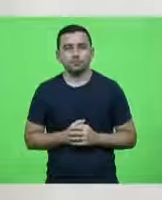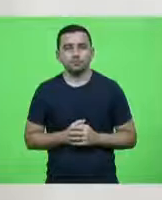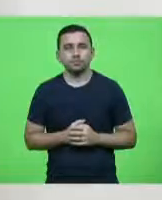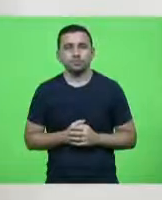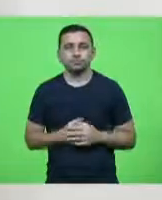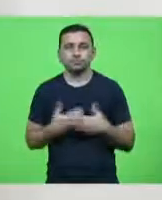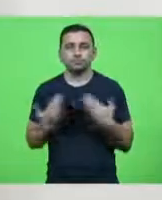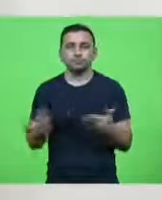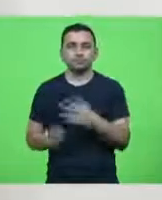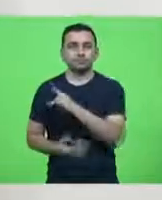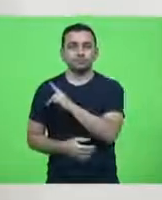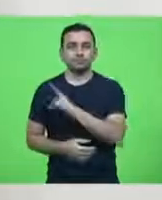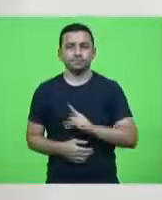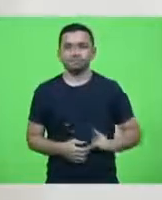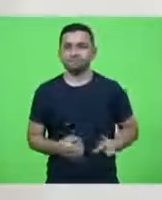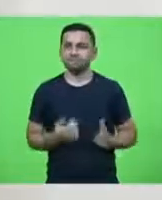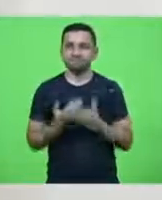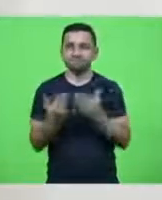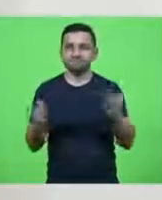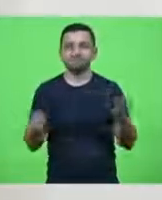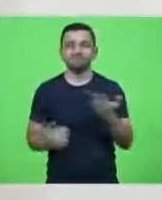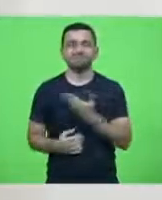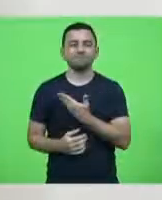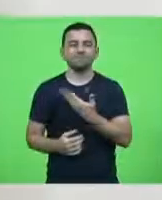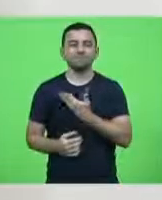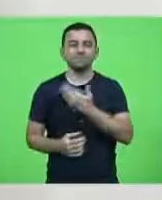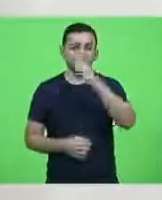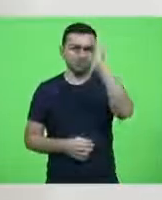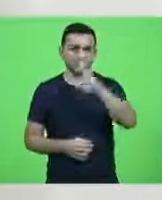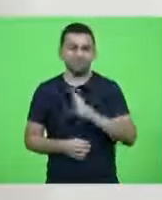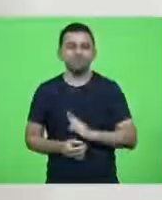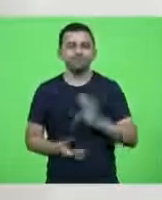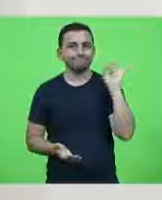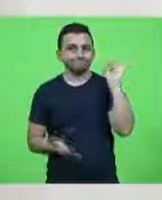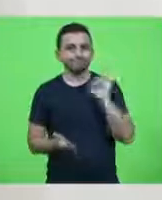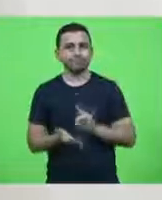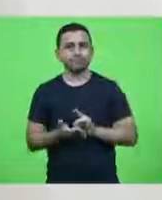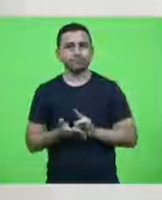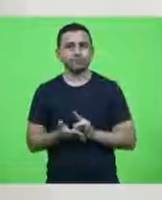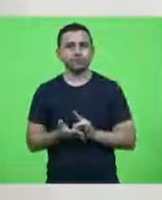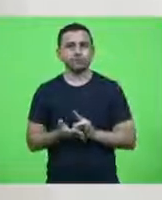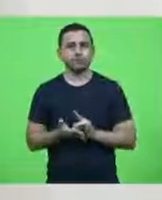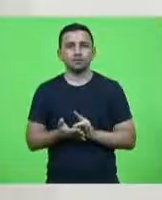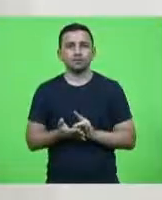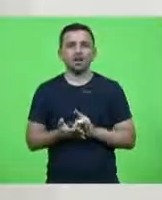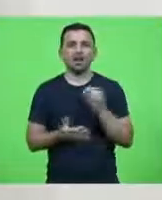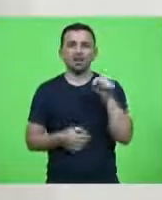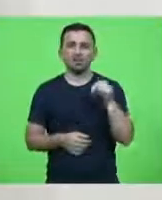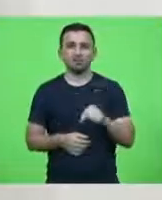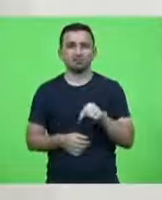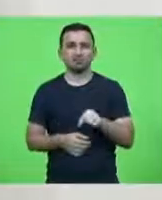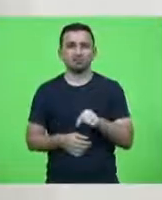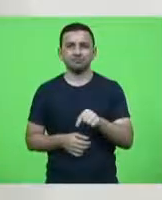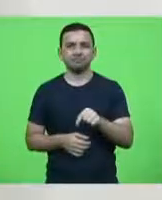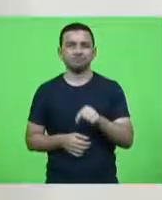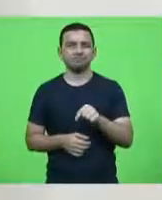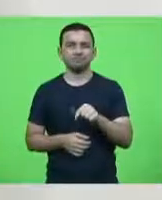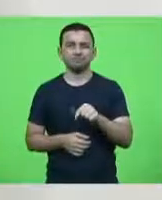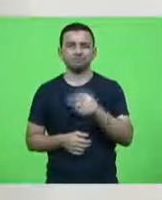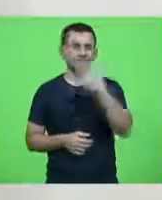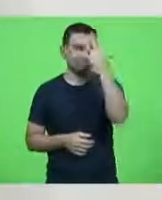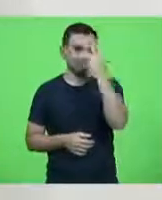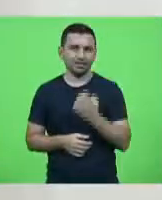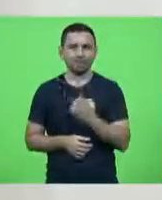Presidente, caros colegas, o Brasil, definitivamente, não é um país sério.